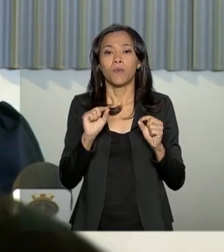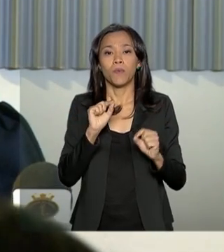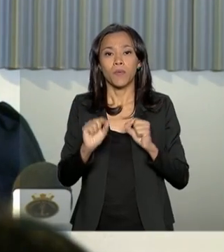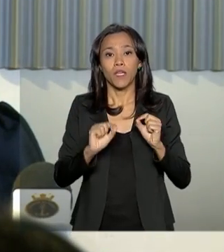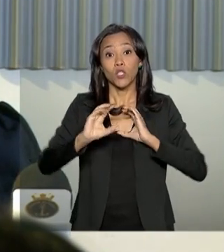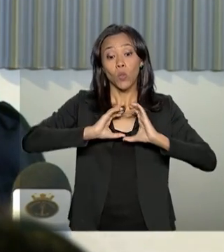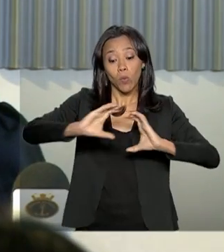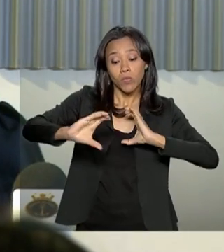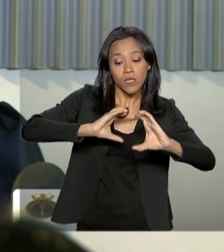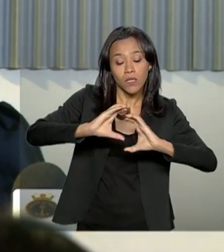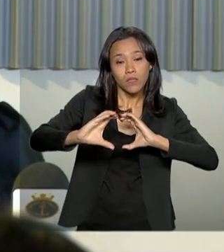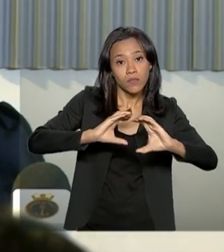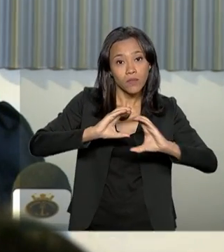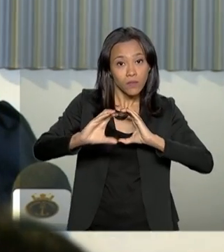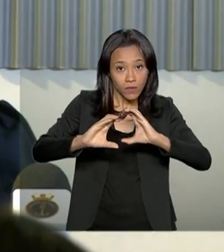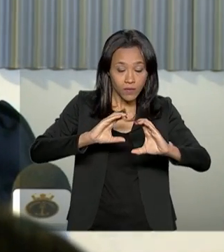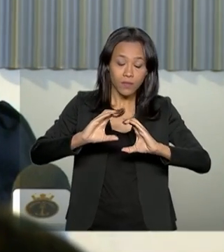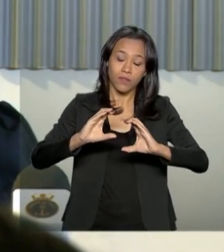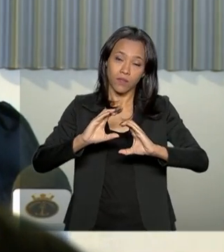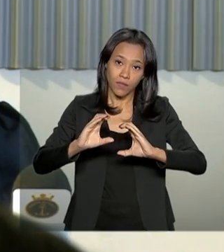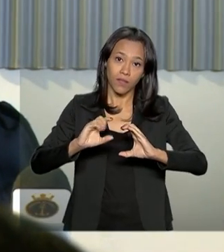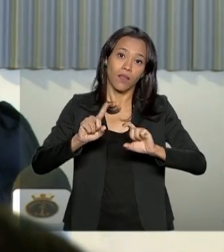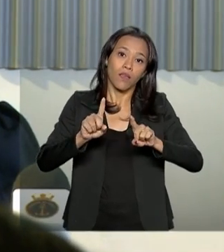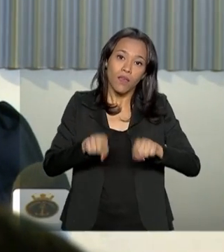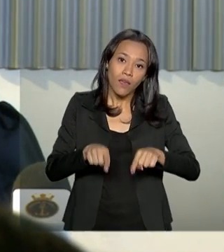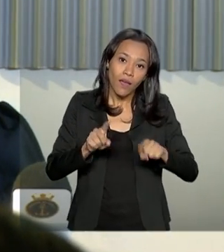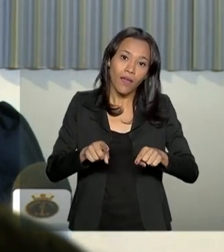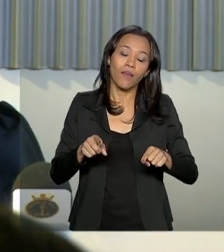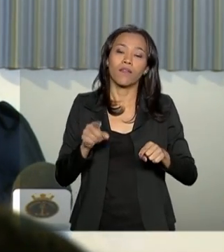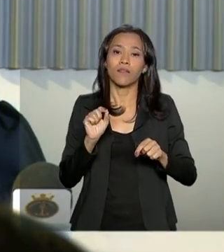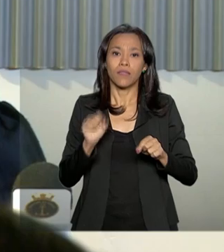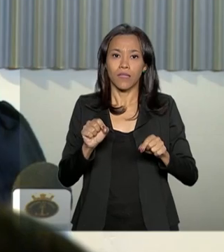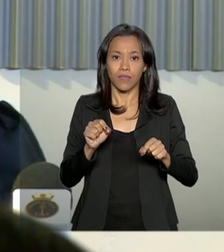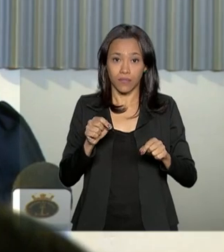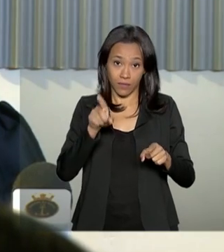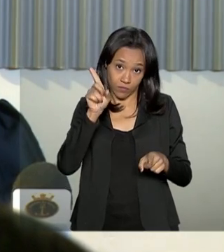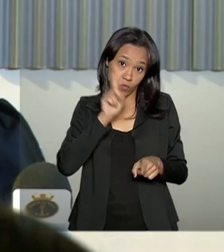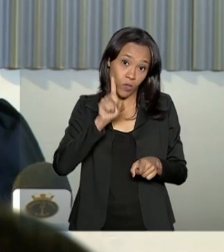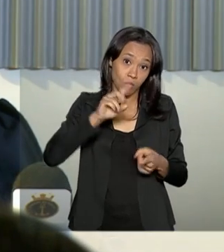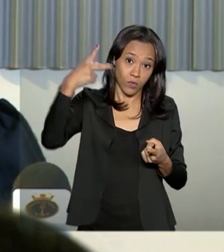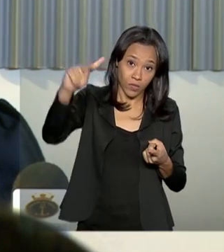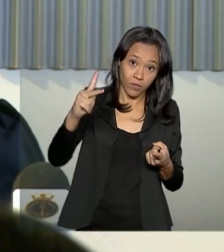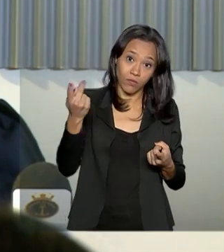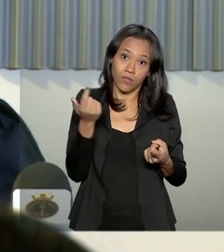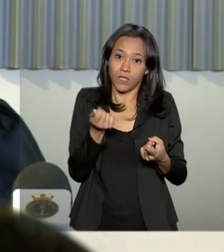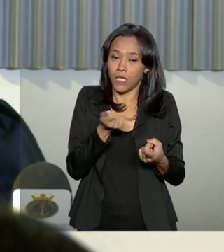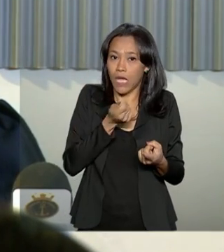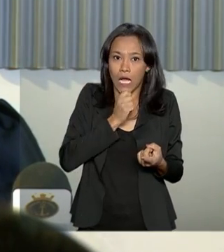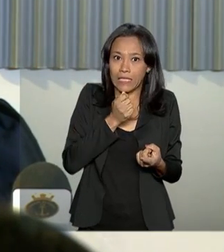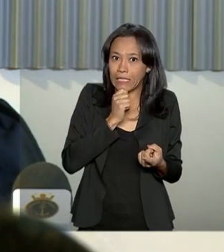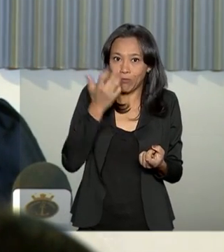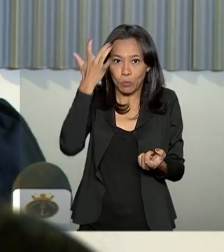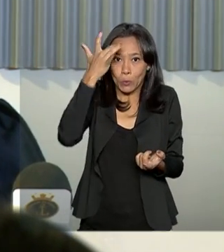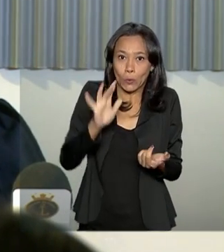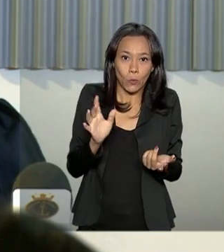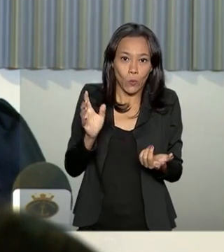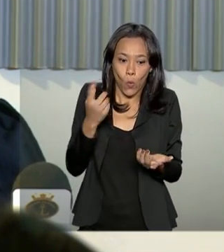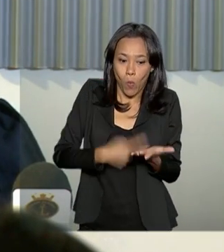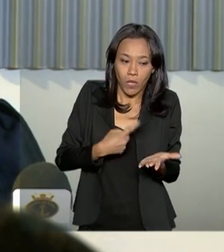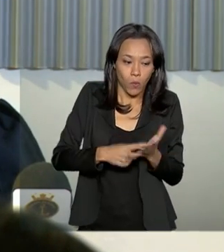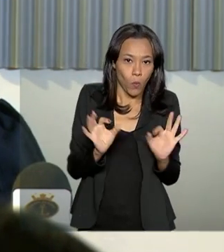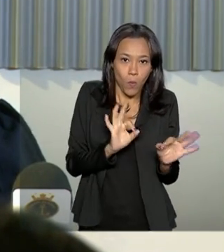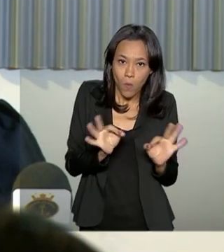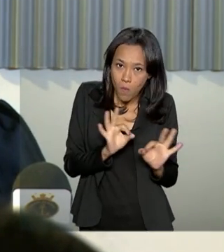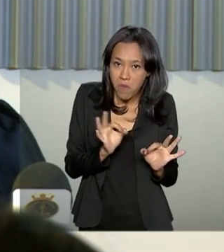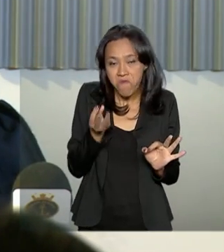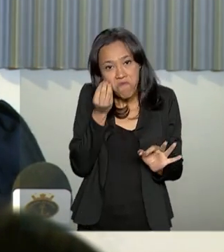telecomunicações dedicada especificamente a essa parte de Hilson, que não estava previsto, mas,